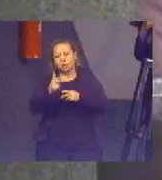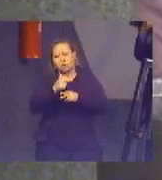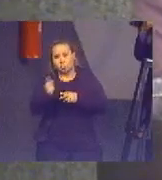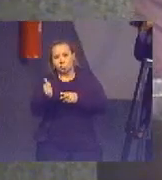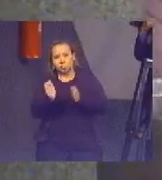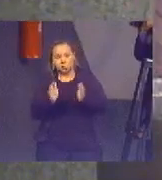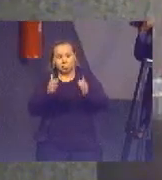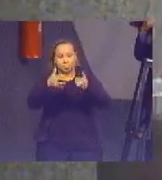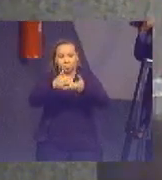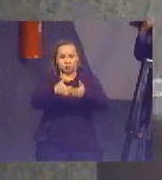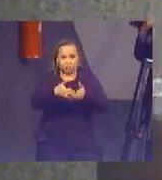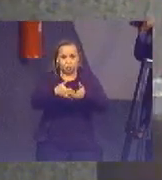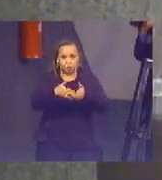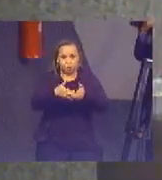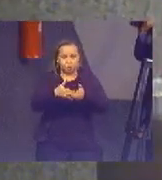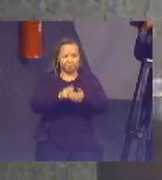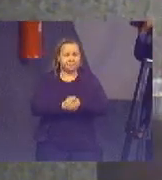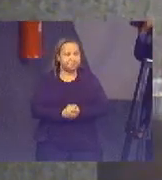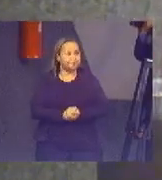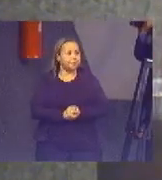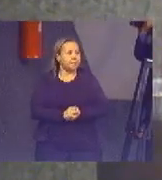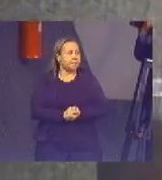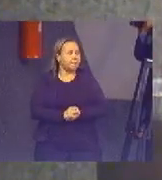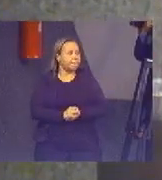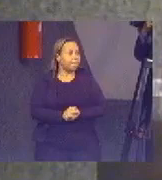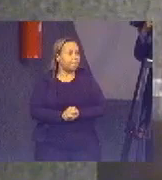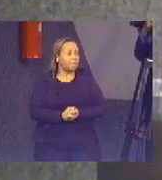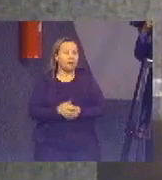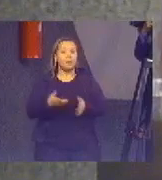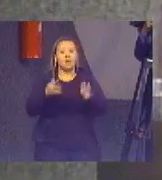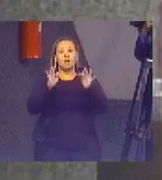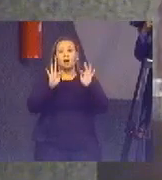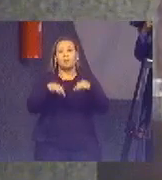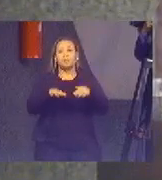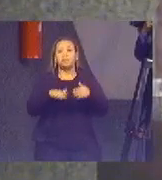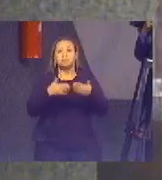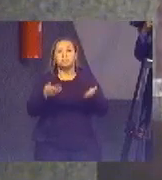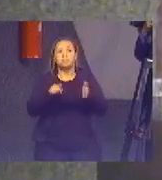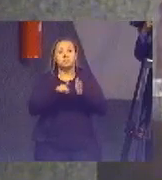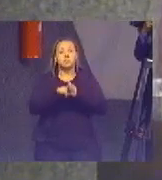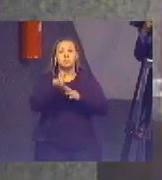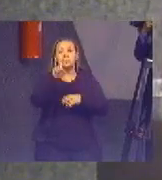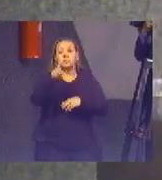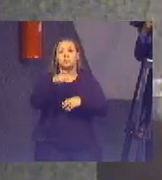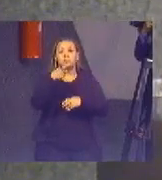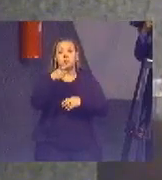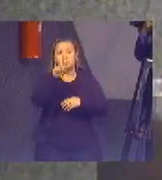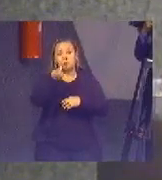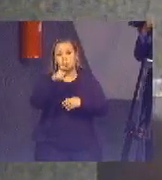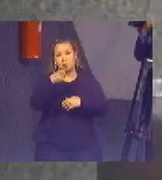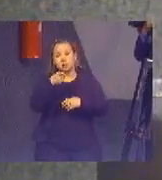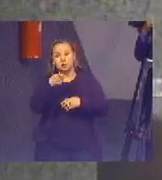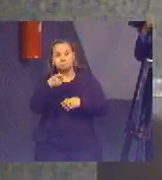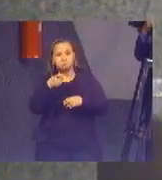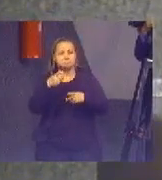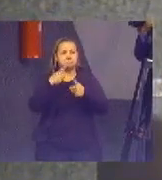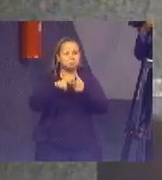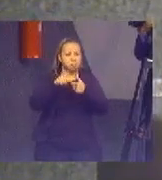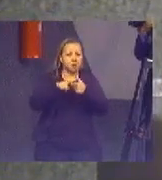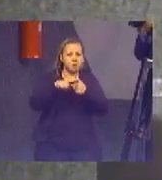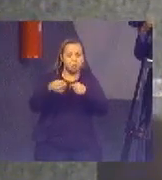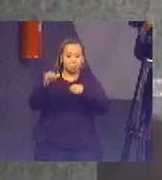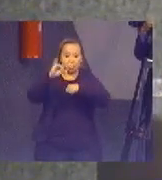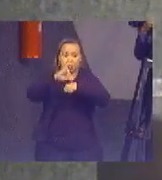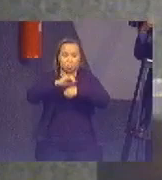Bom, e por fim, quais foram as principais deliberações dentro do contexto de centro de governo? O tribunal,